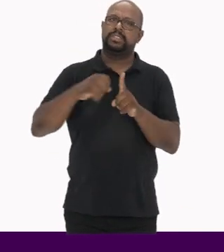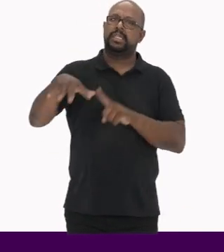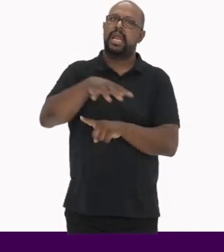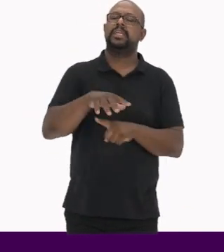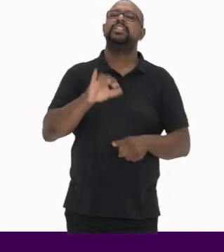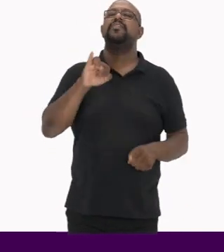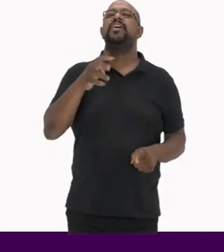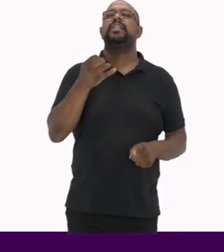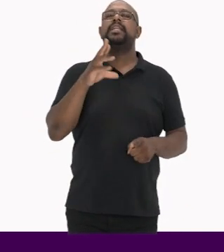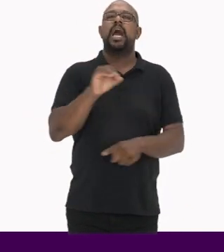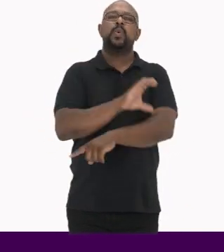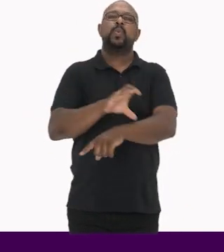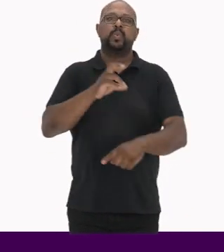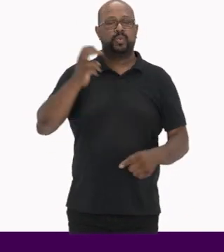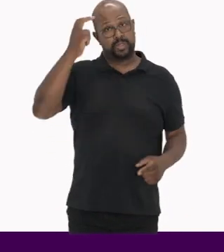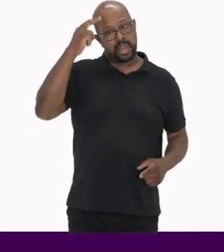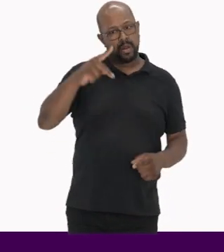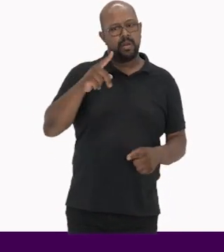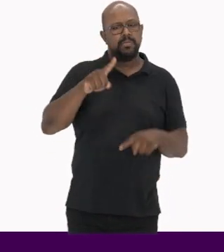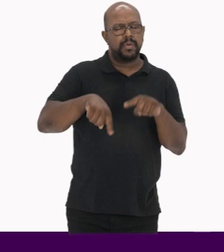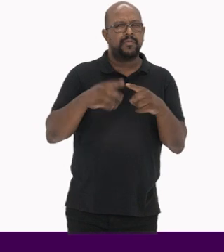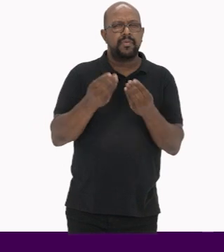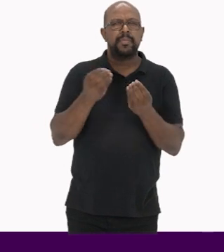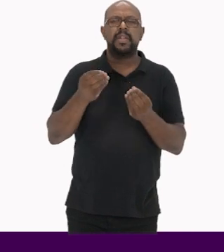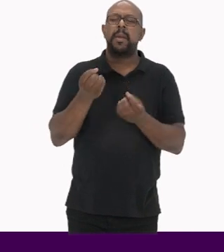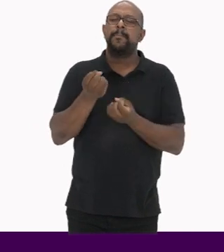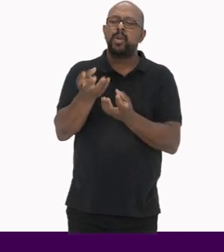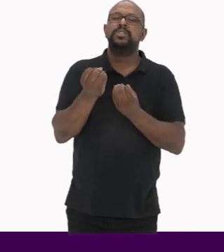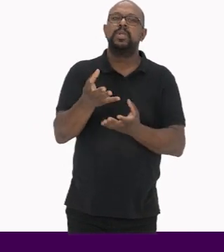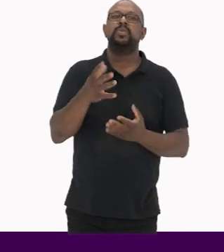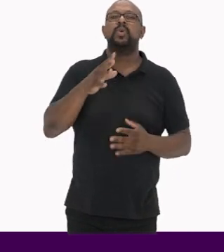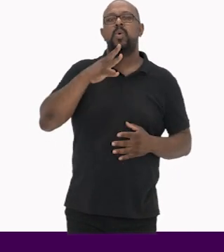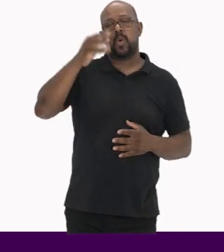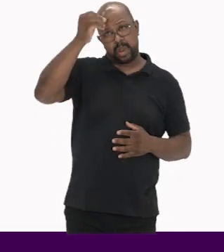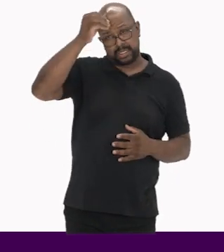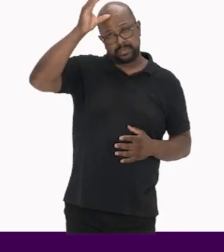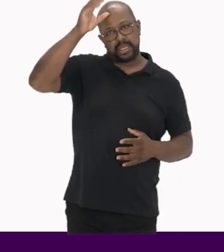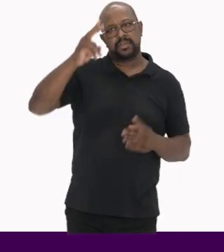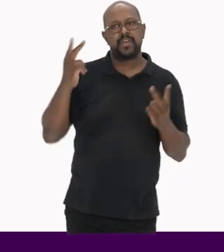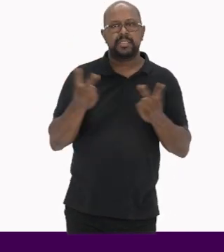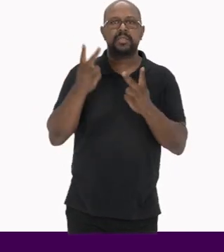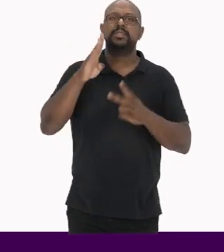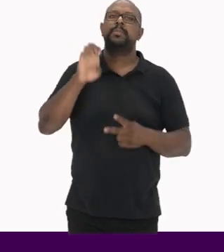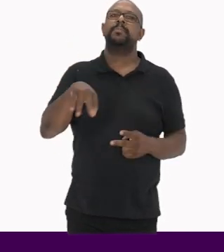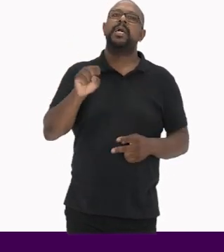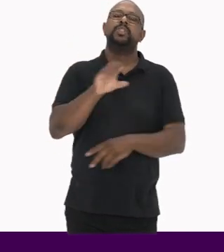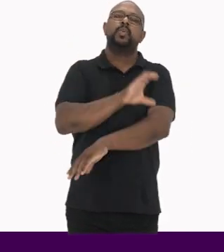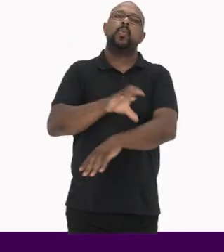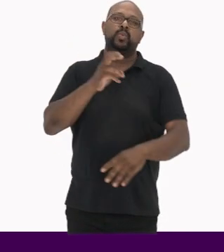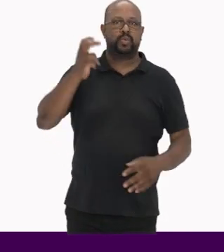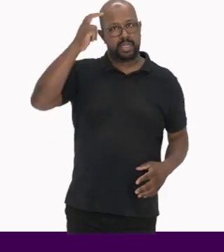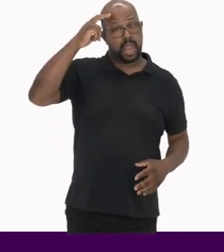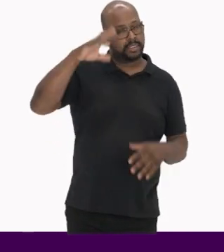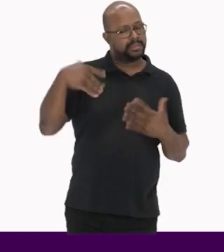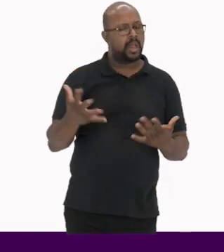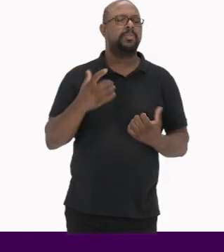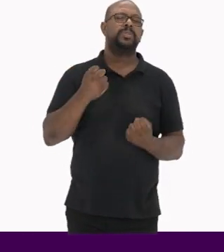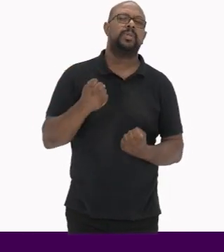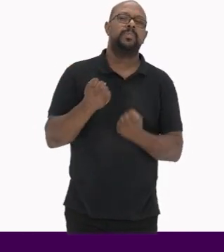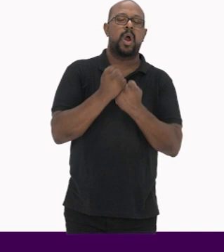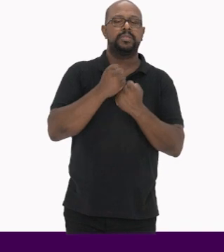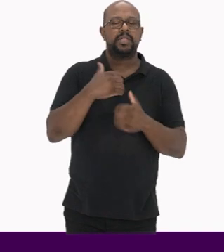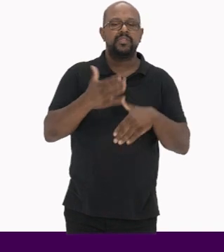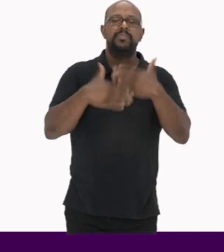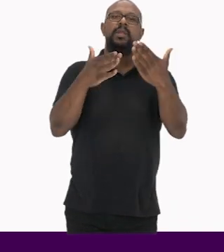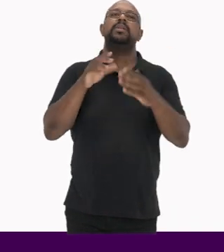inventários culturais Como uma ferramenta na produção de conhecimento e valorização de bens culturais E como suporte